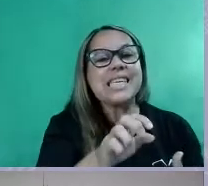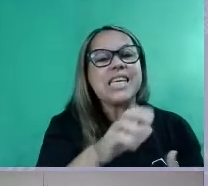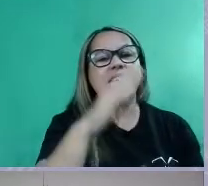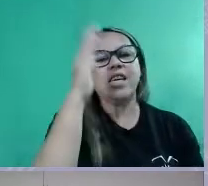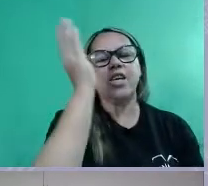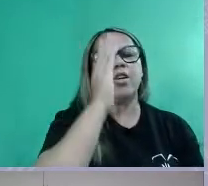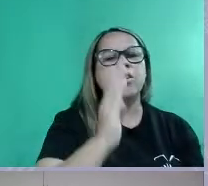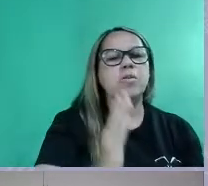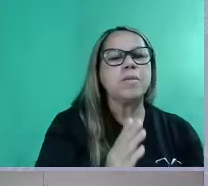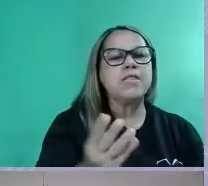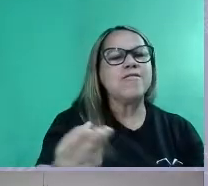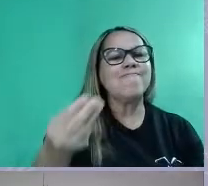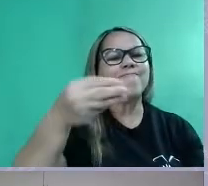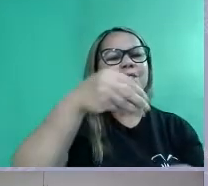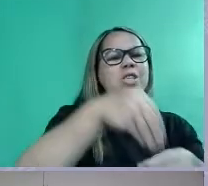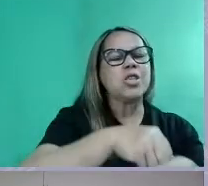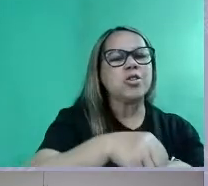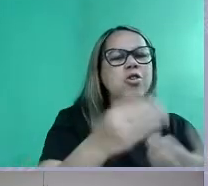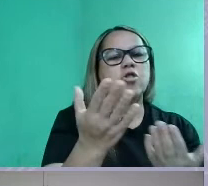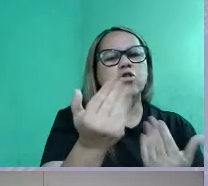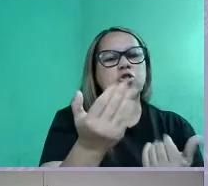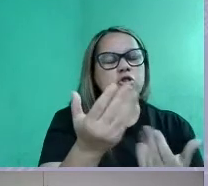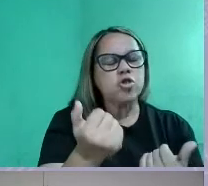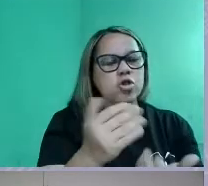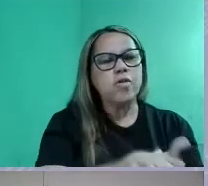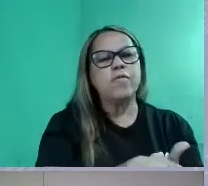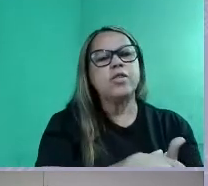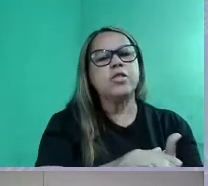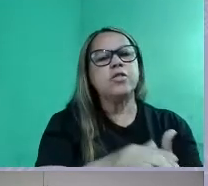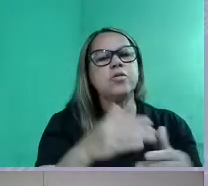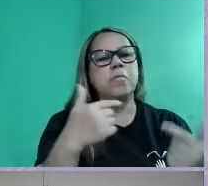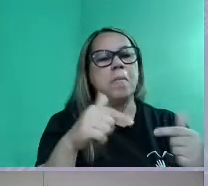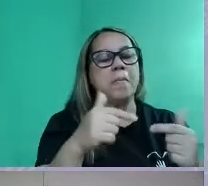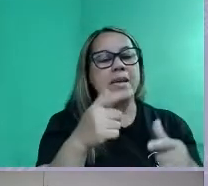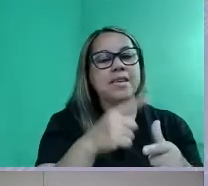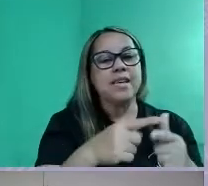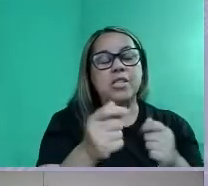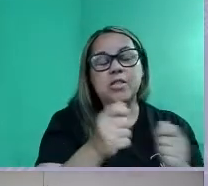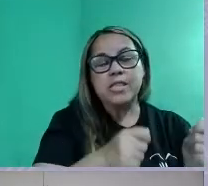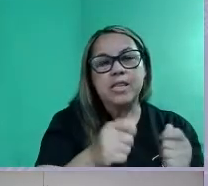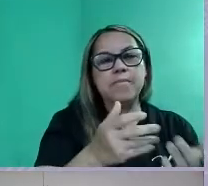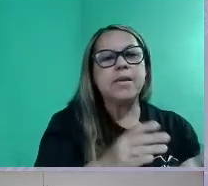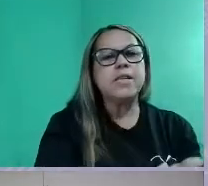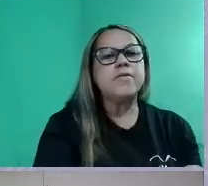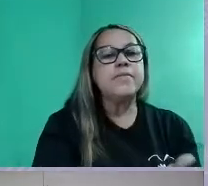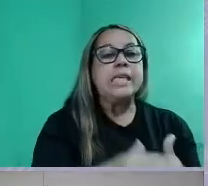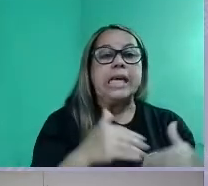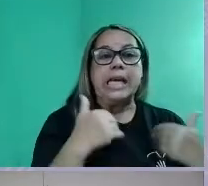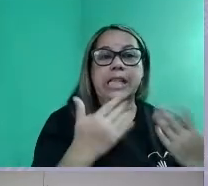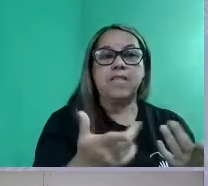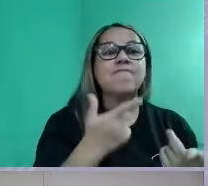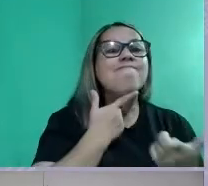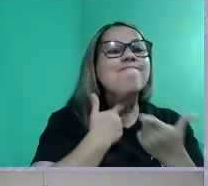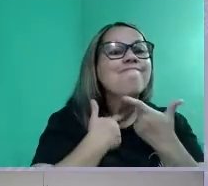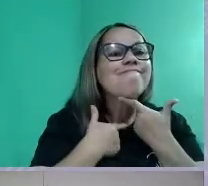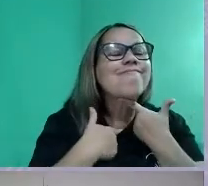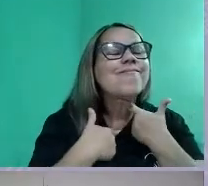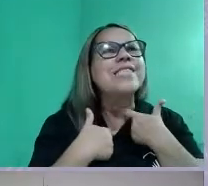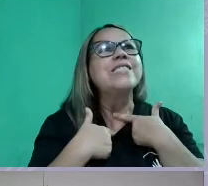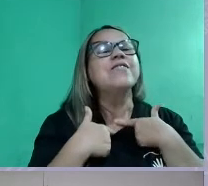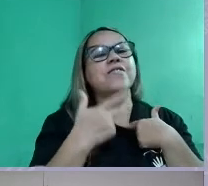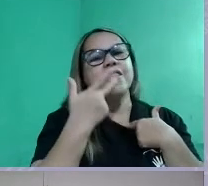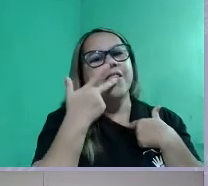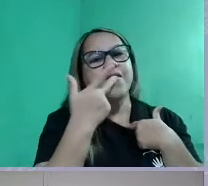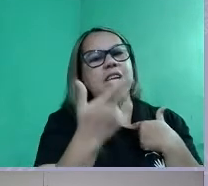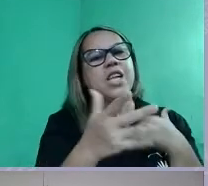no mercado de trabalho e enfrenta o desafio de lhes garantir uma vida mais produtiva e uma carreira promissora. É com esse intuito que você está dizendo qual